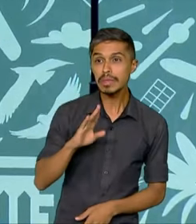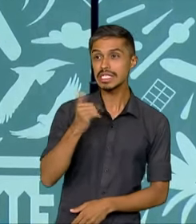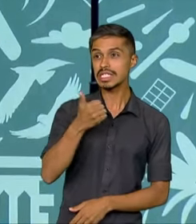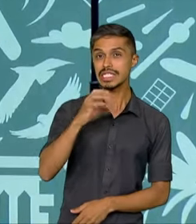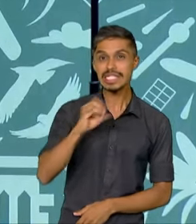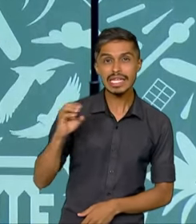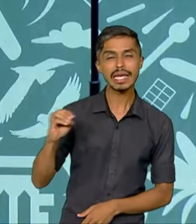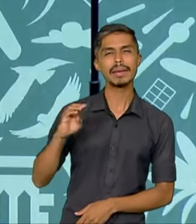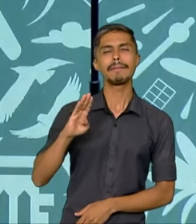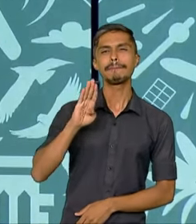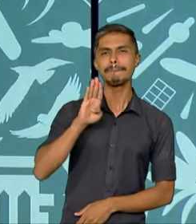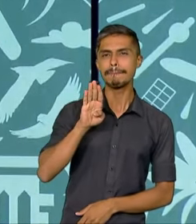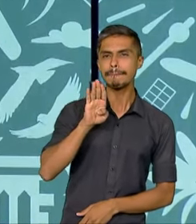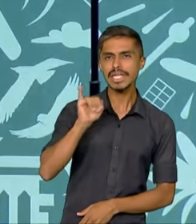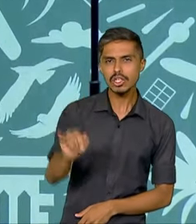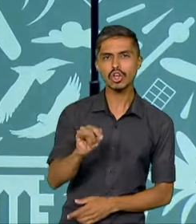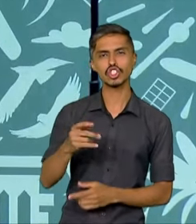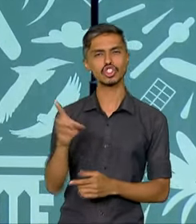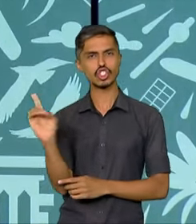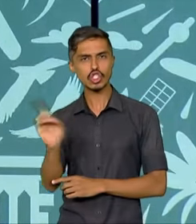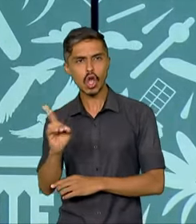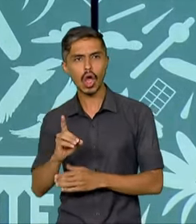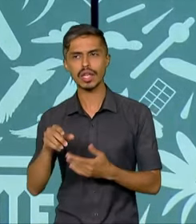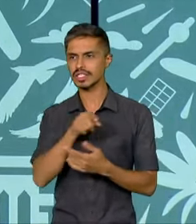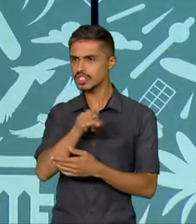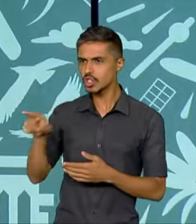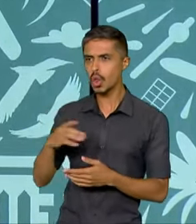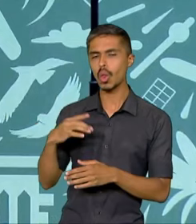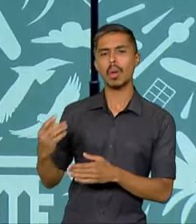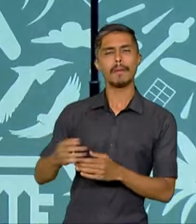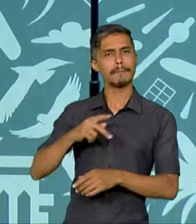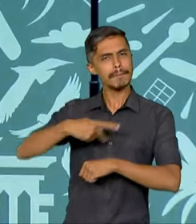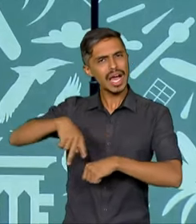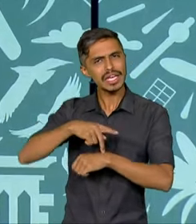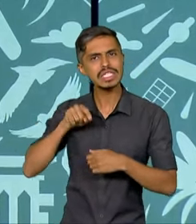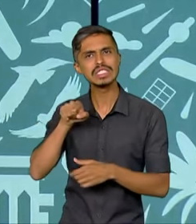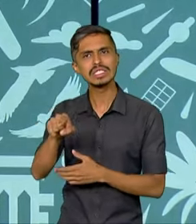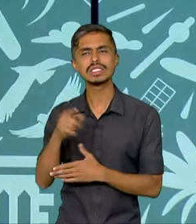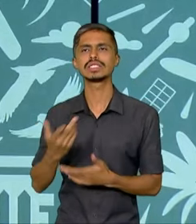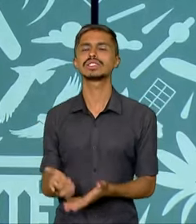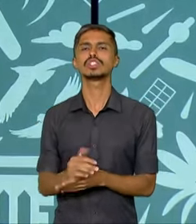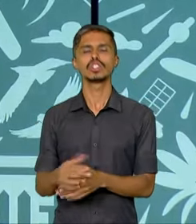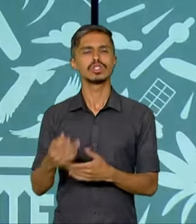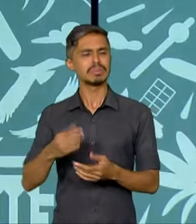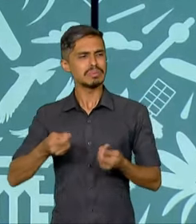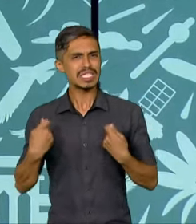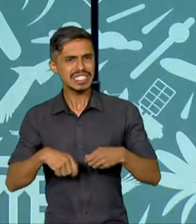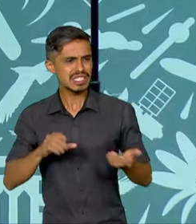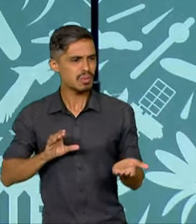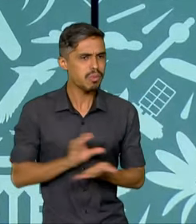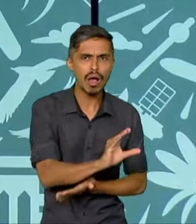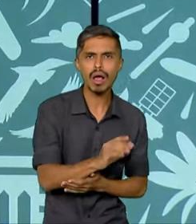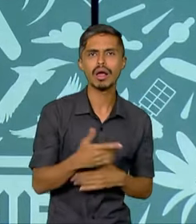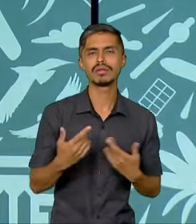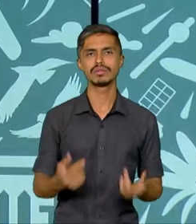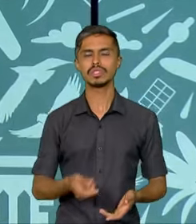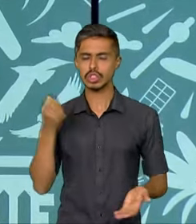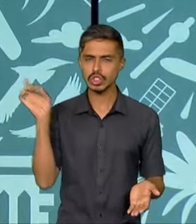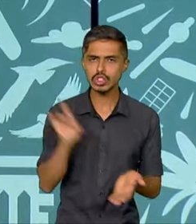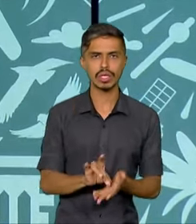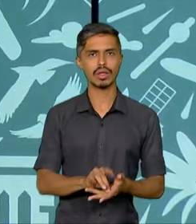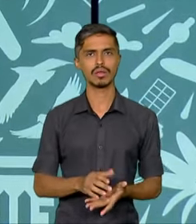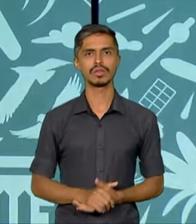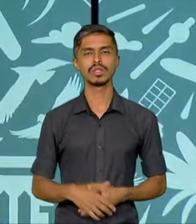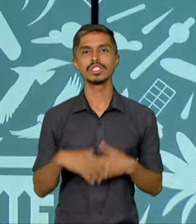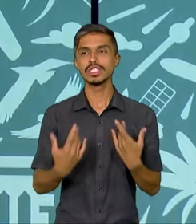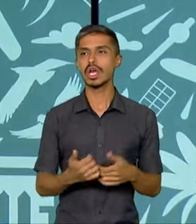assumida pelos países desenvolvidos não saia do papel. Enquanto só em 2021 os